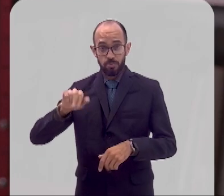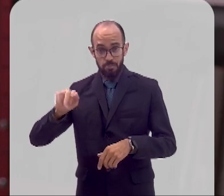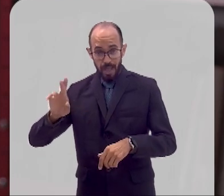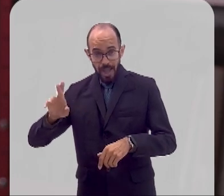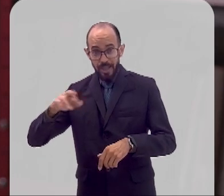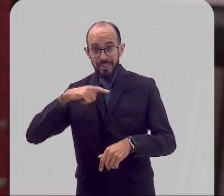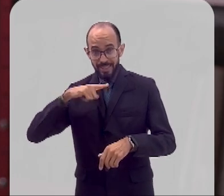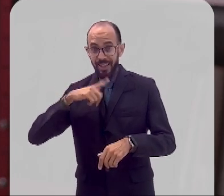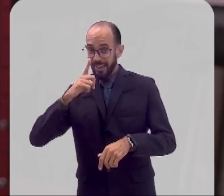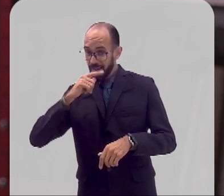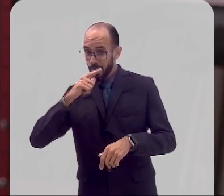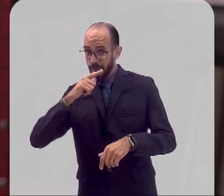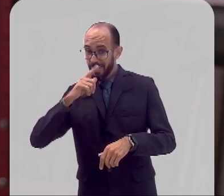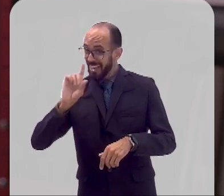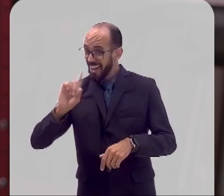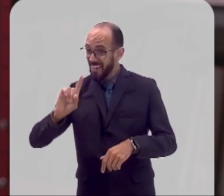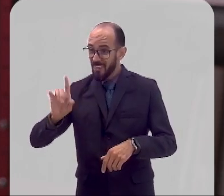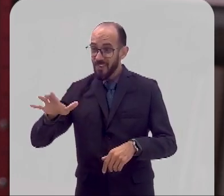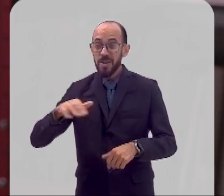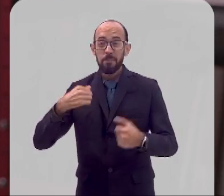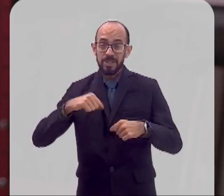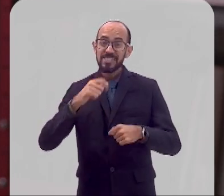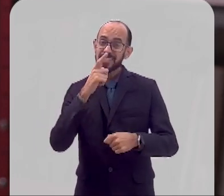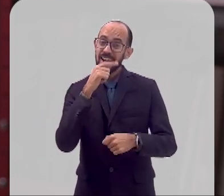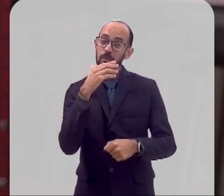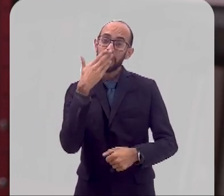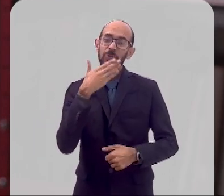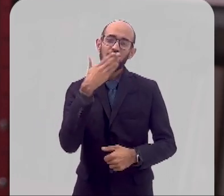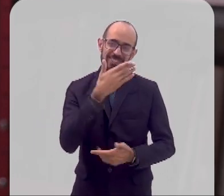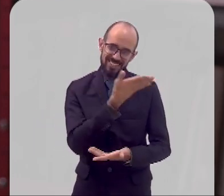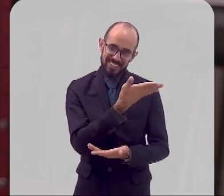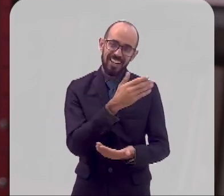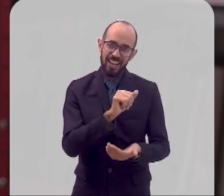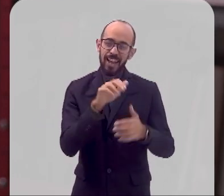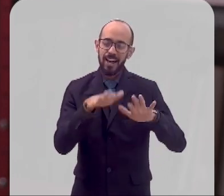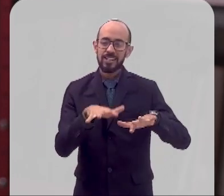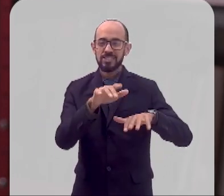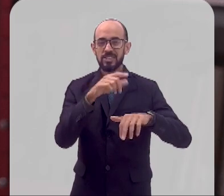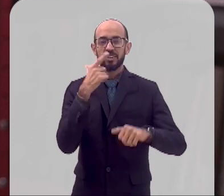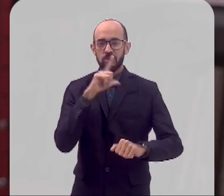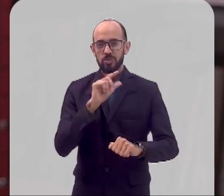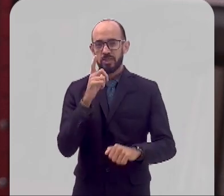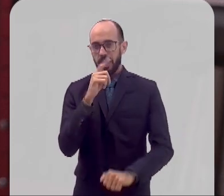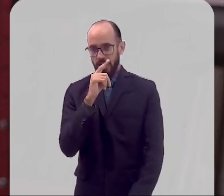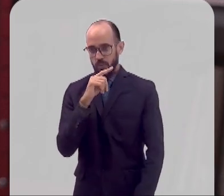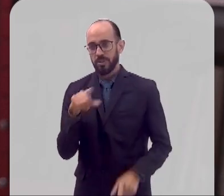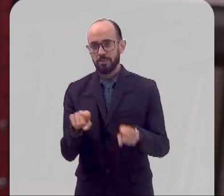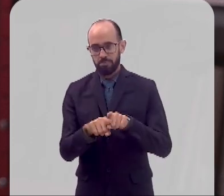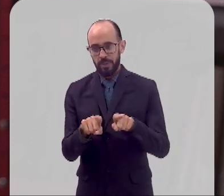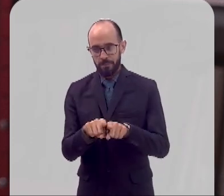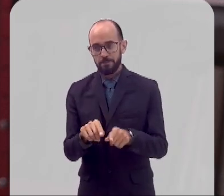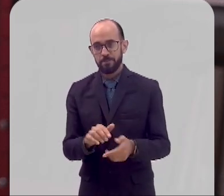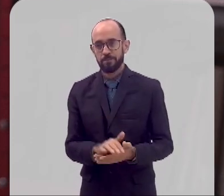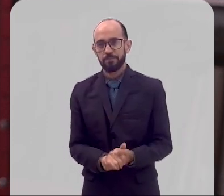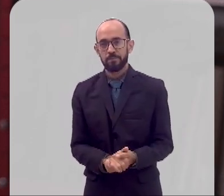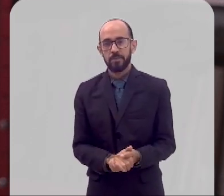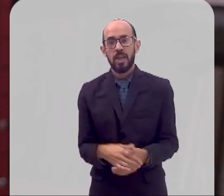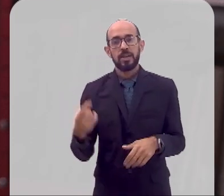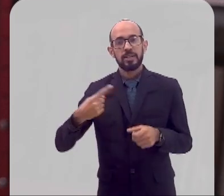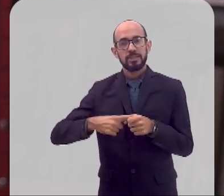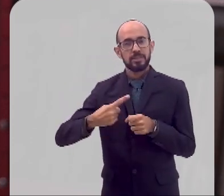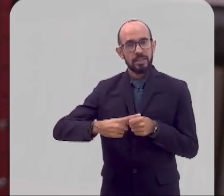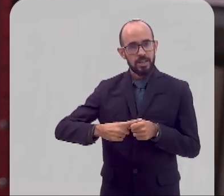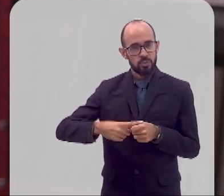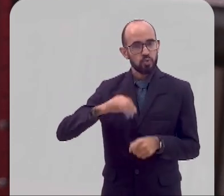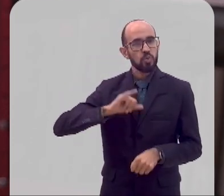tem água. Não! A gente precisa de água potável. E era dessa forma que a gente conseguia água. Ainda na cidade do Rio de Janeiro,